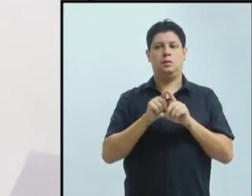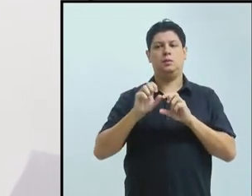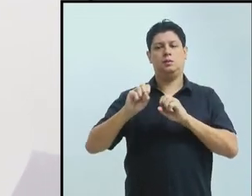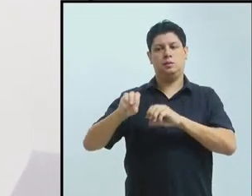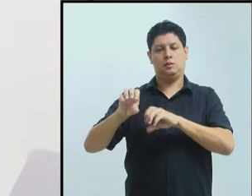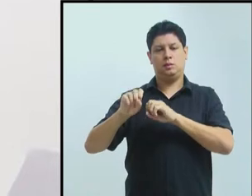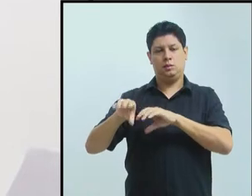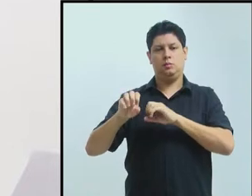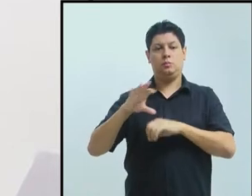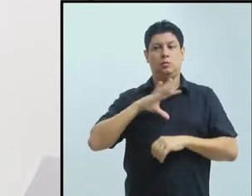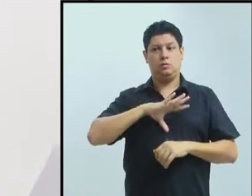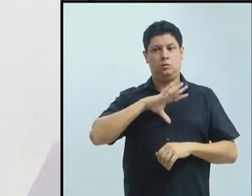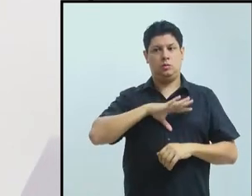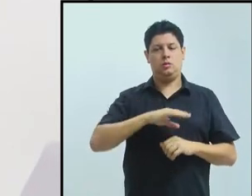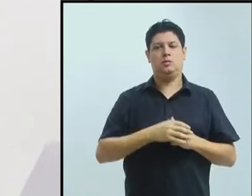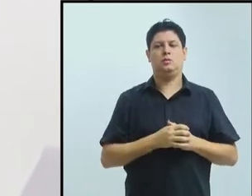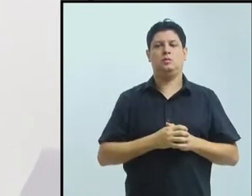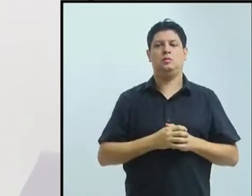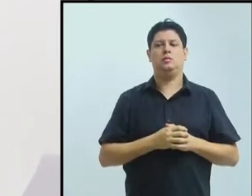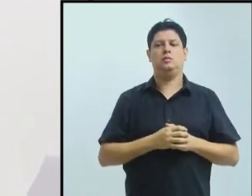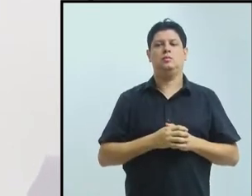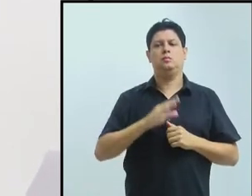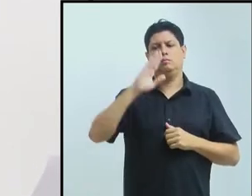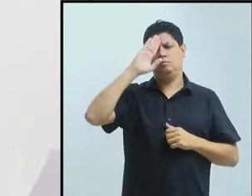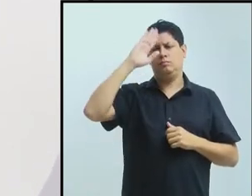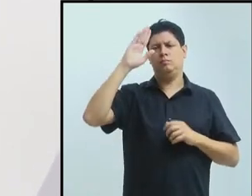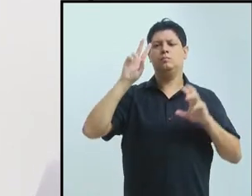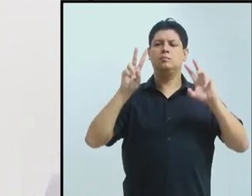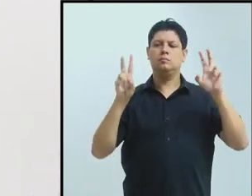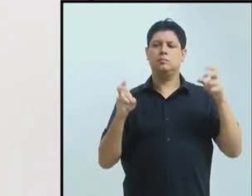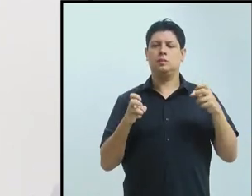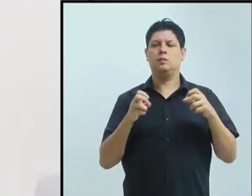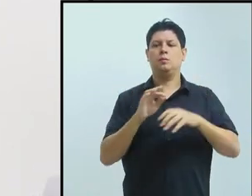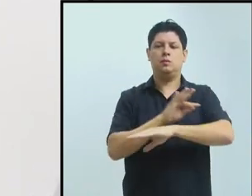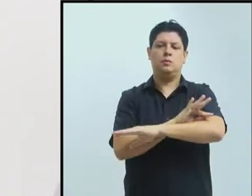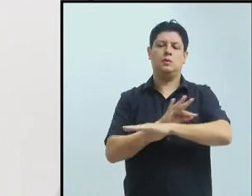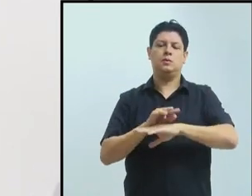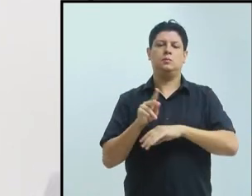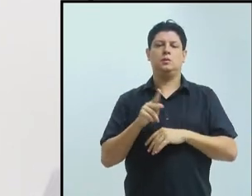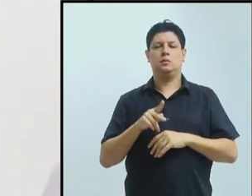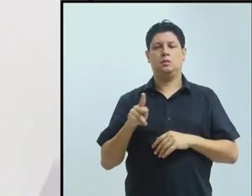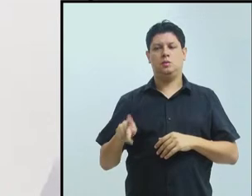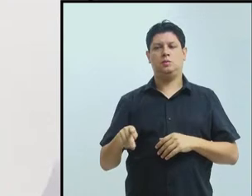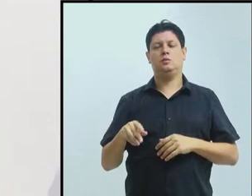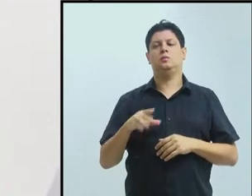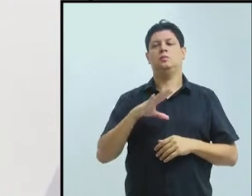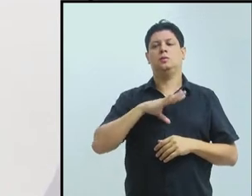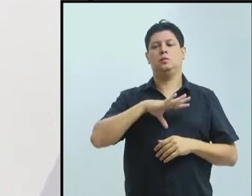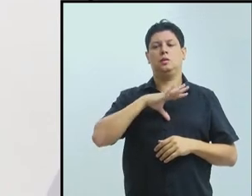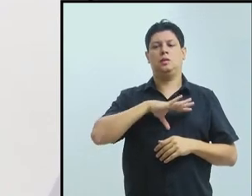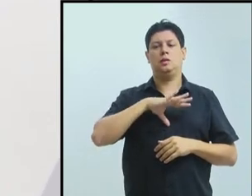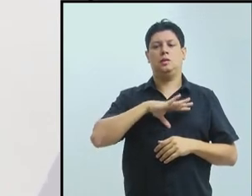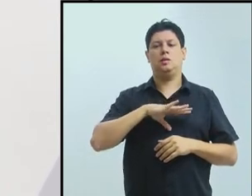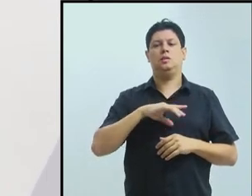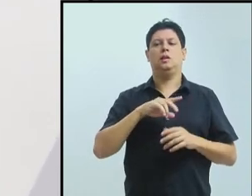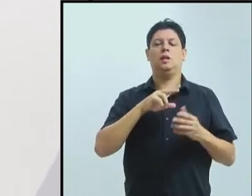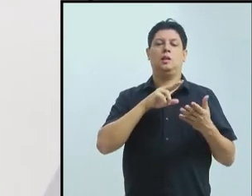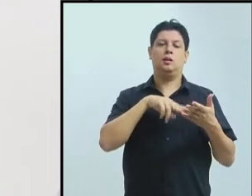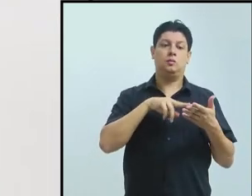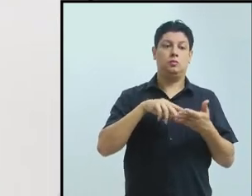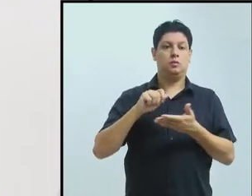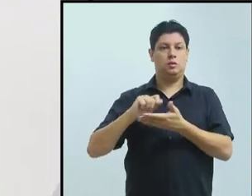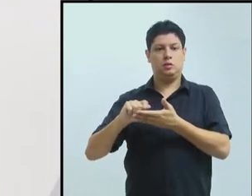atuando principalmente nos seguintes temas. Formação de professores, língua portuguesa, leitura e escrita, análise do discurso. O